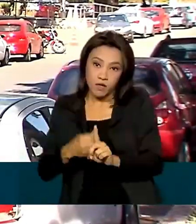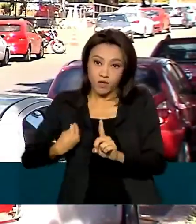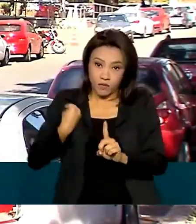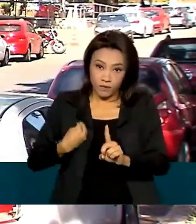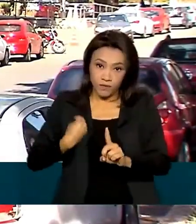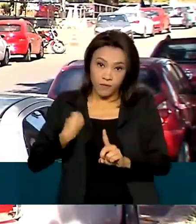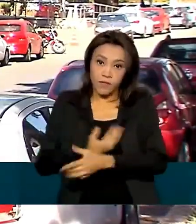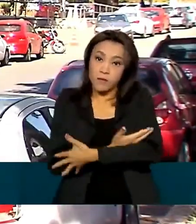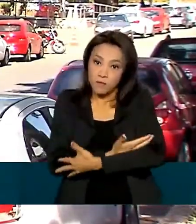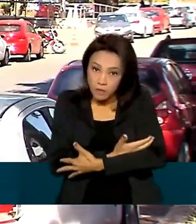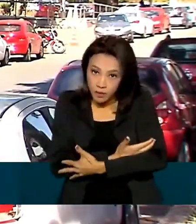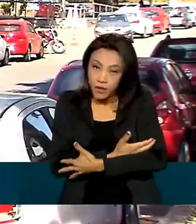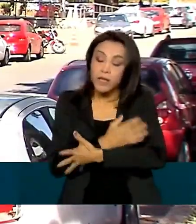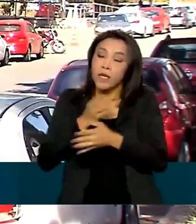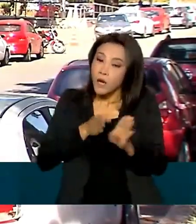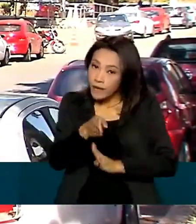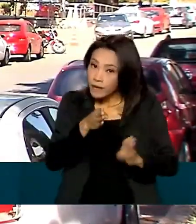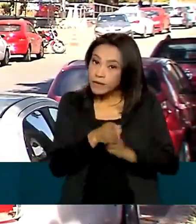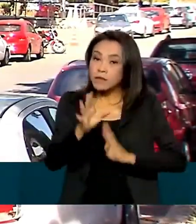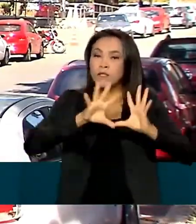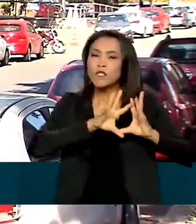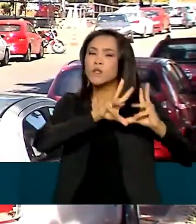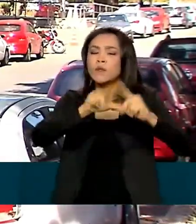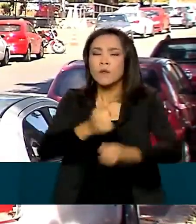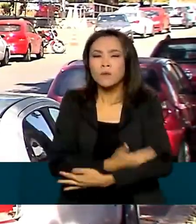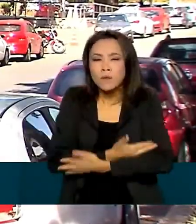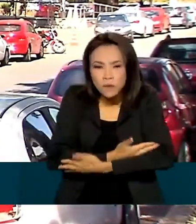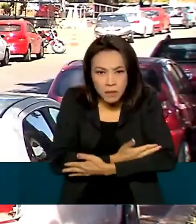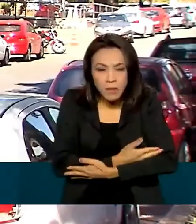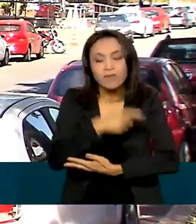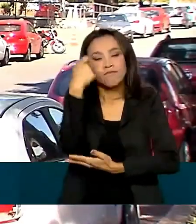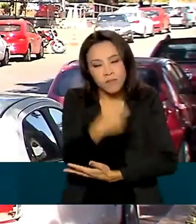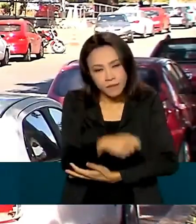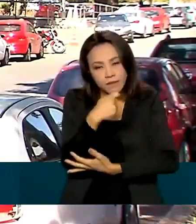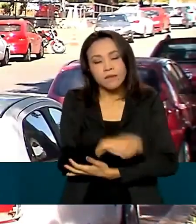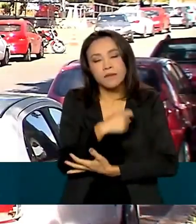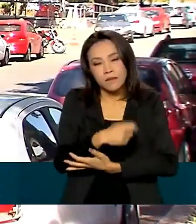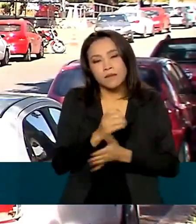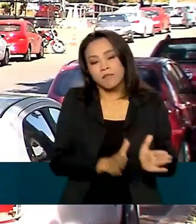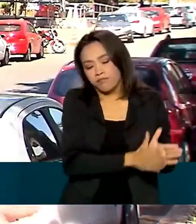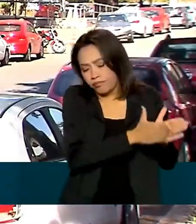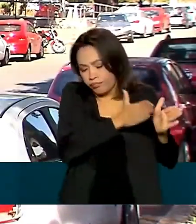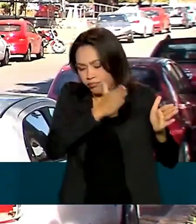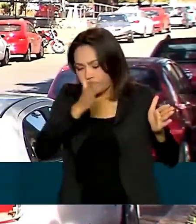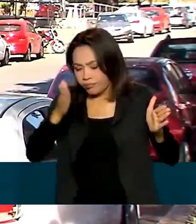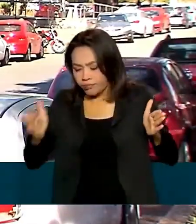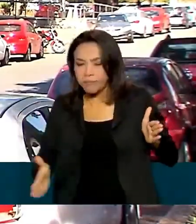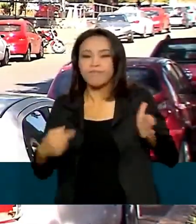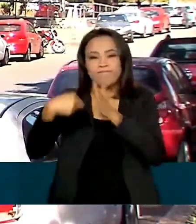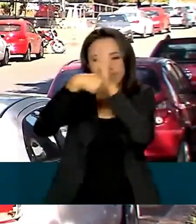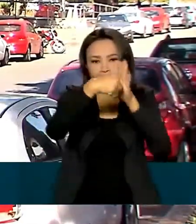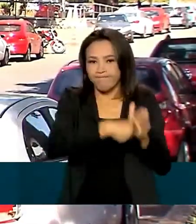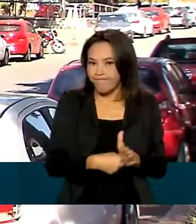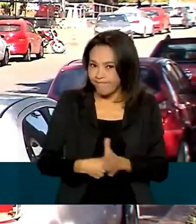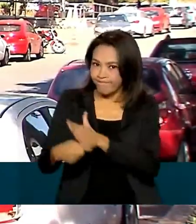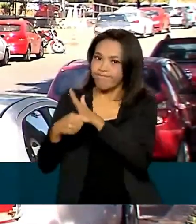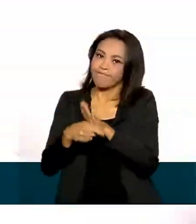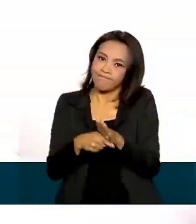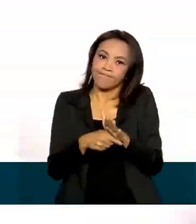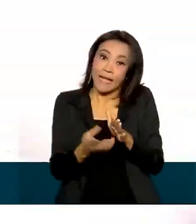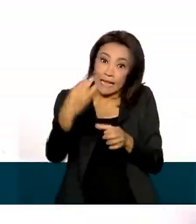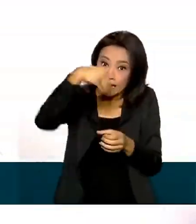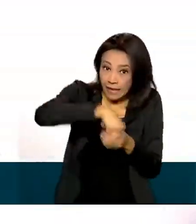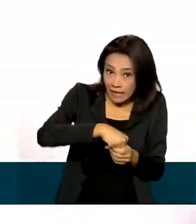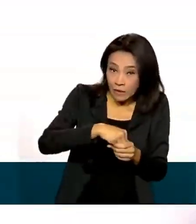recomendação é que todos os recém-nascidos passem por essas avaliações, estando ou não no grupo de risco.